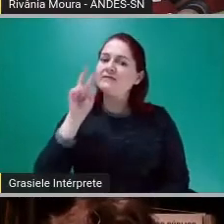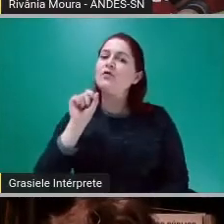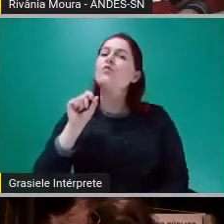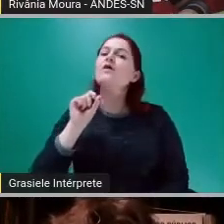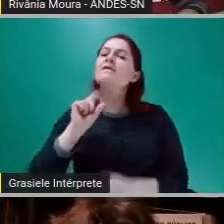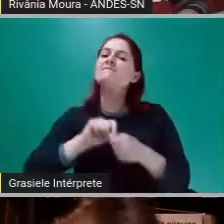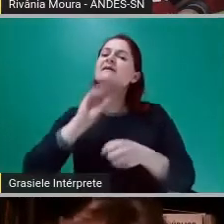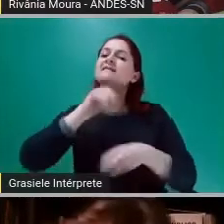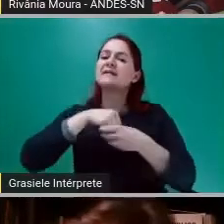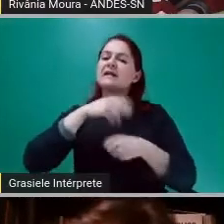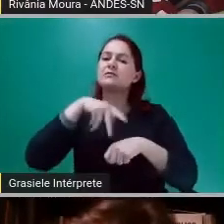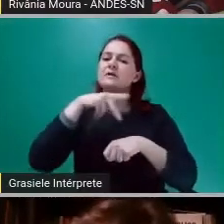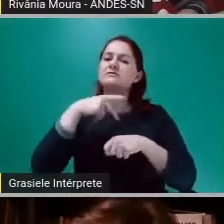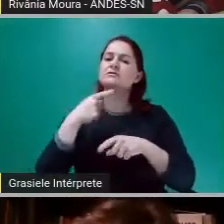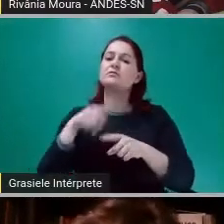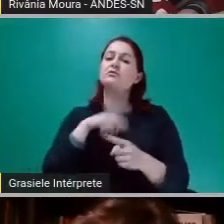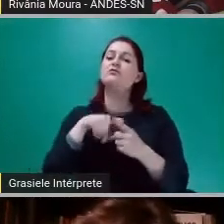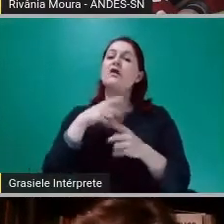Terceira,